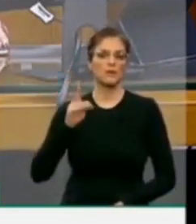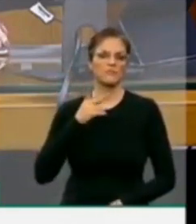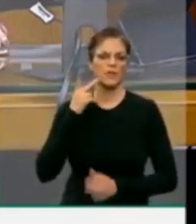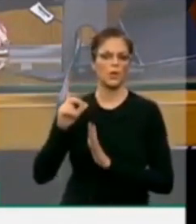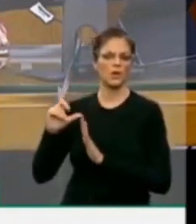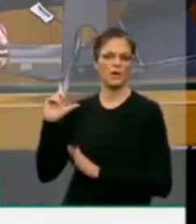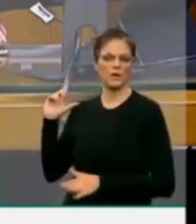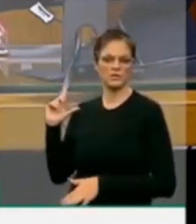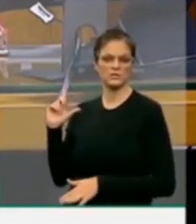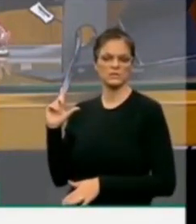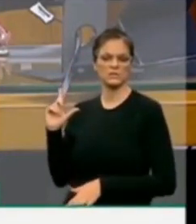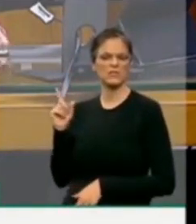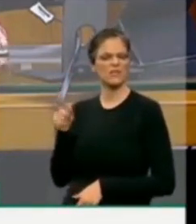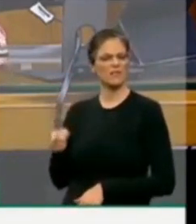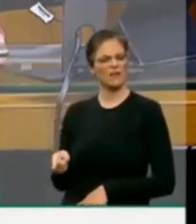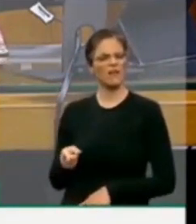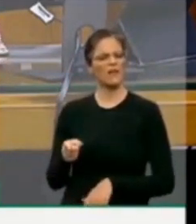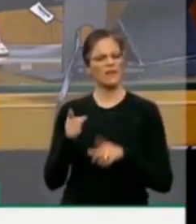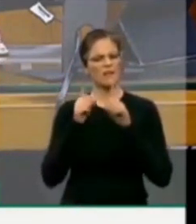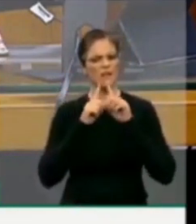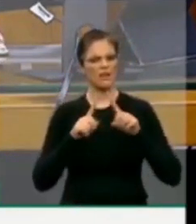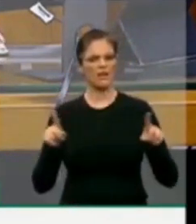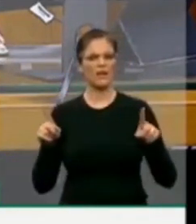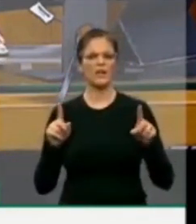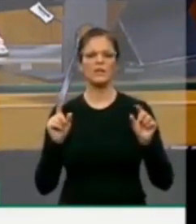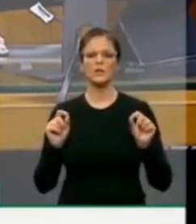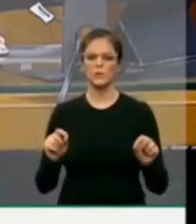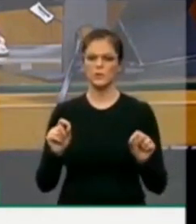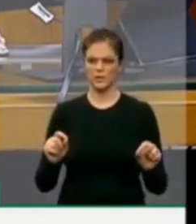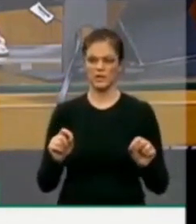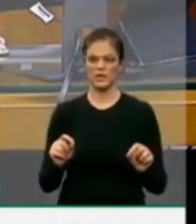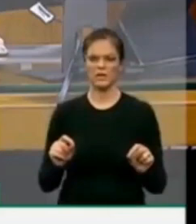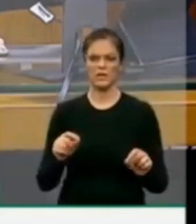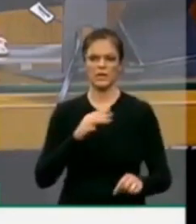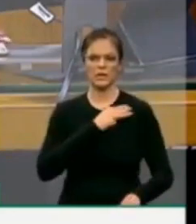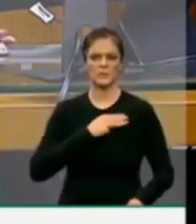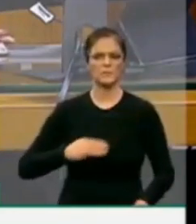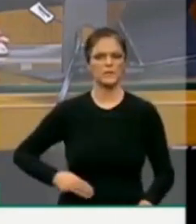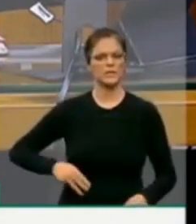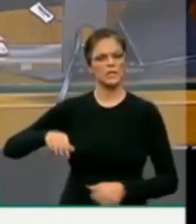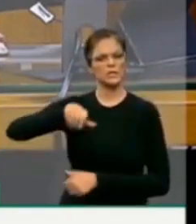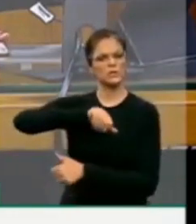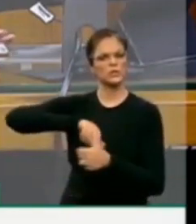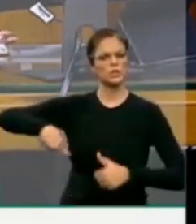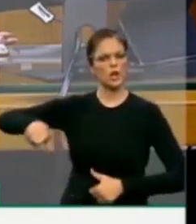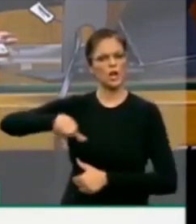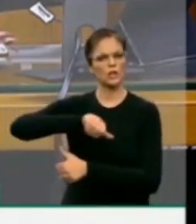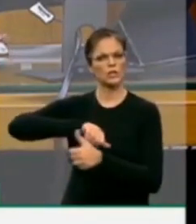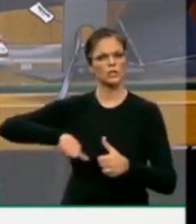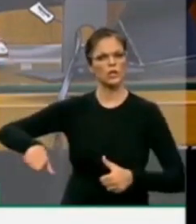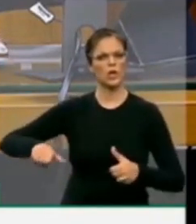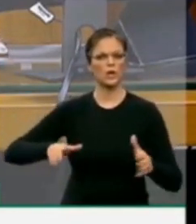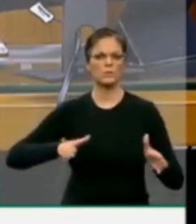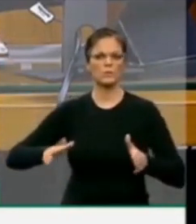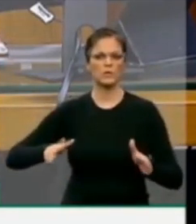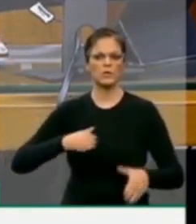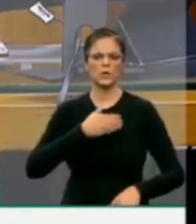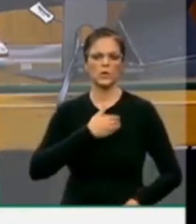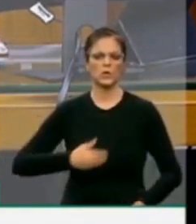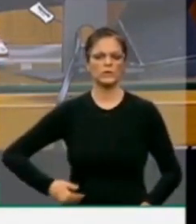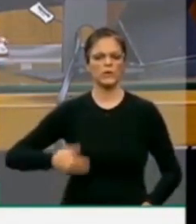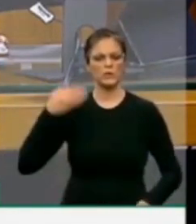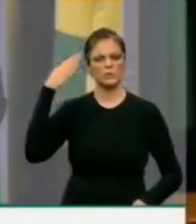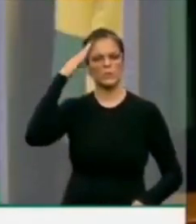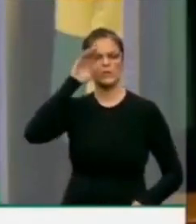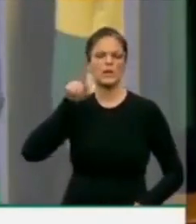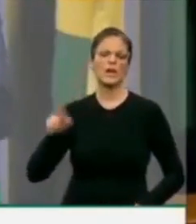falas, que ela criticava as trocas de ministros no governo Bolsonaro, dizendo que, dando a entender que